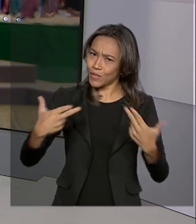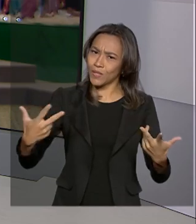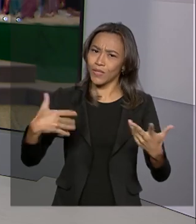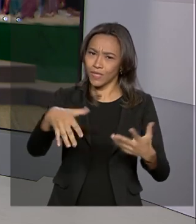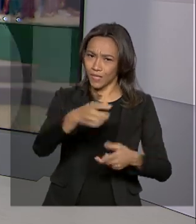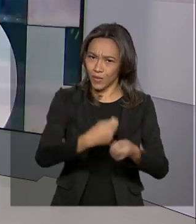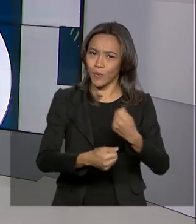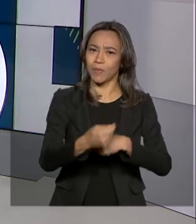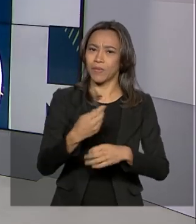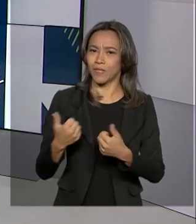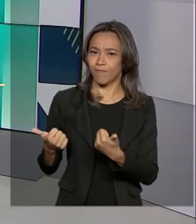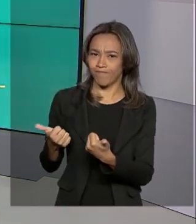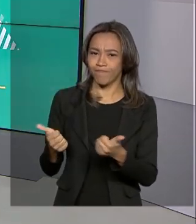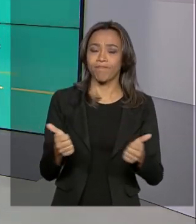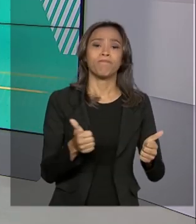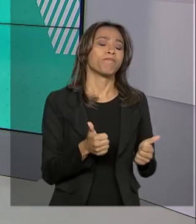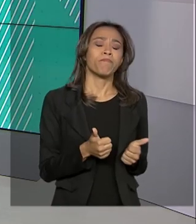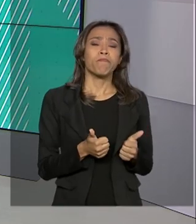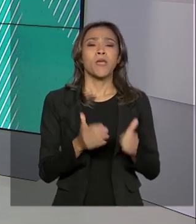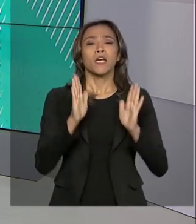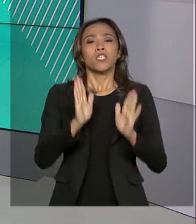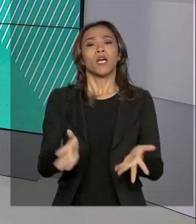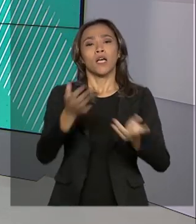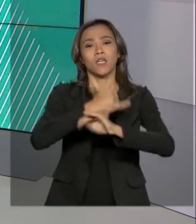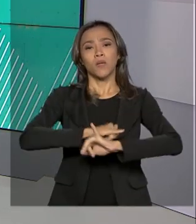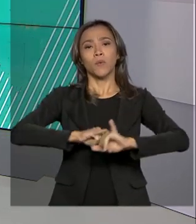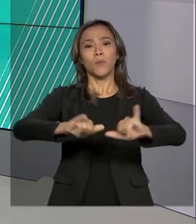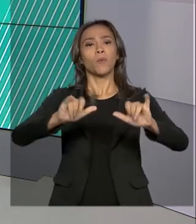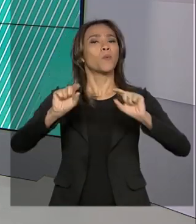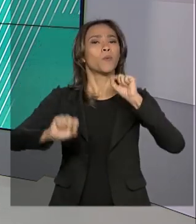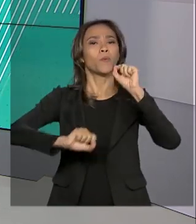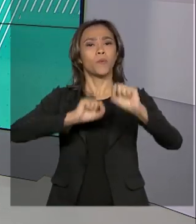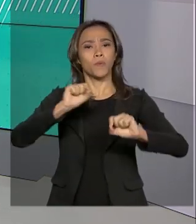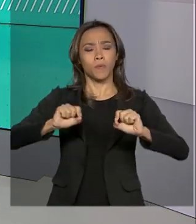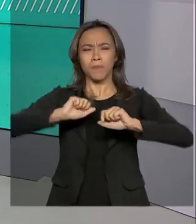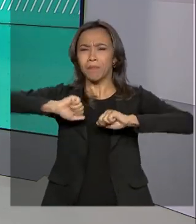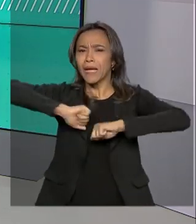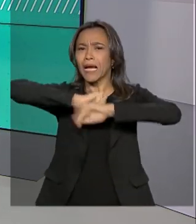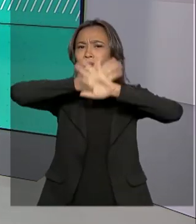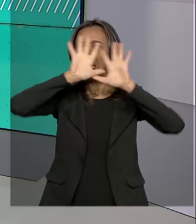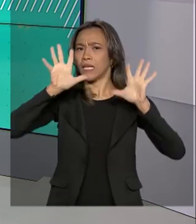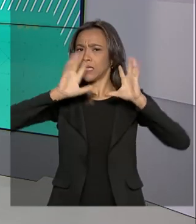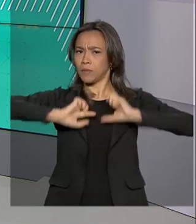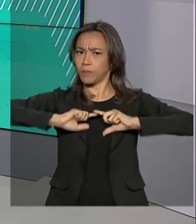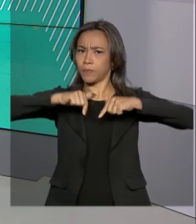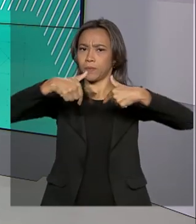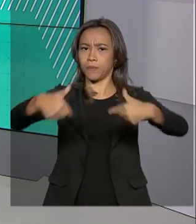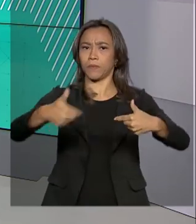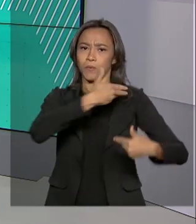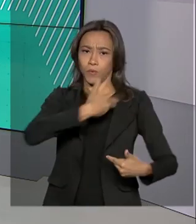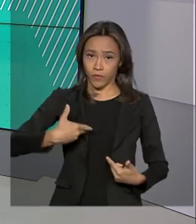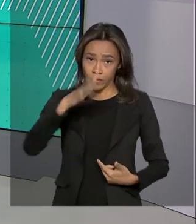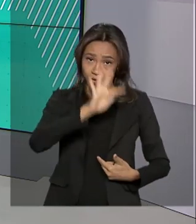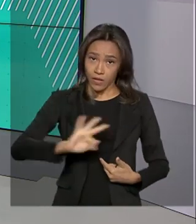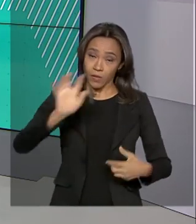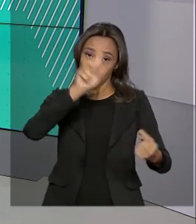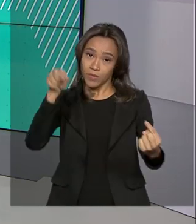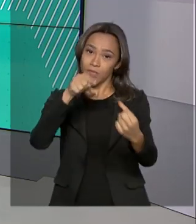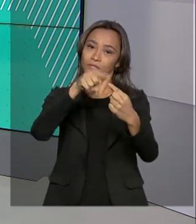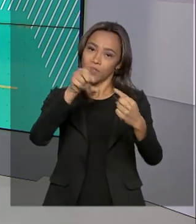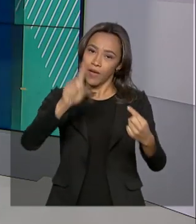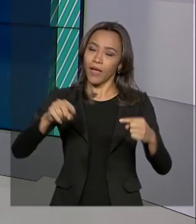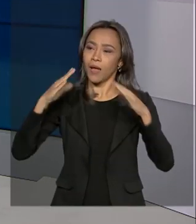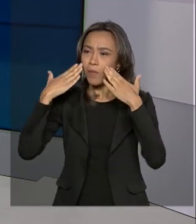não é? Foi lançada uma campanha para divulgar e dar mais transparência às ações do governo federal. A ideia é prestar